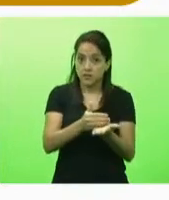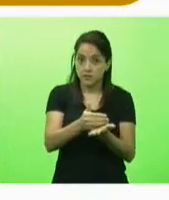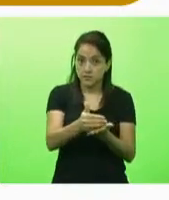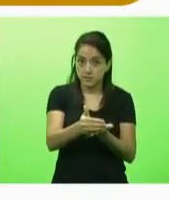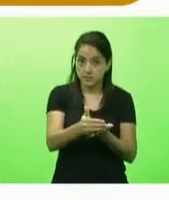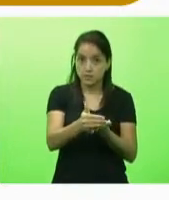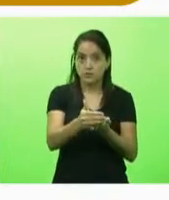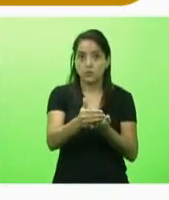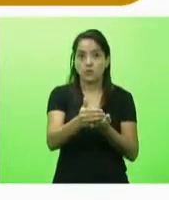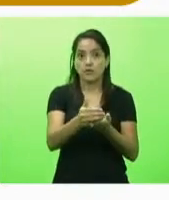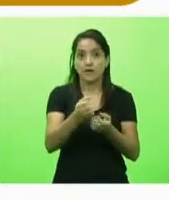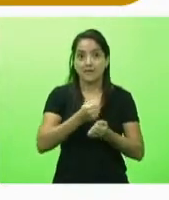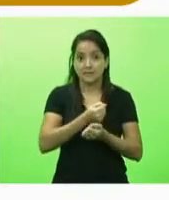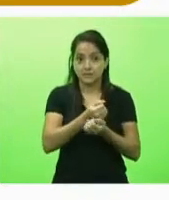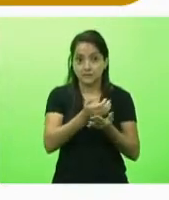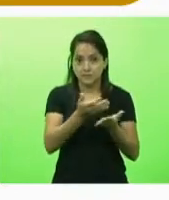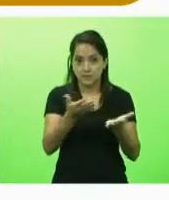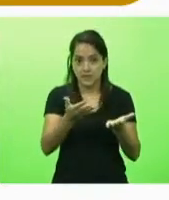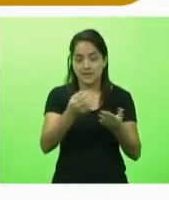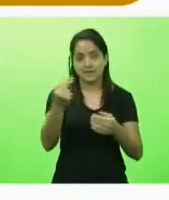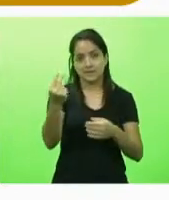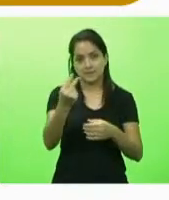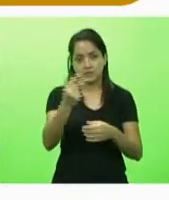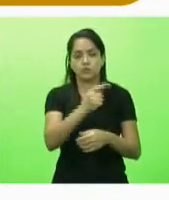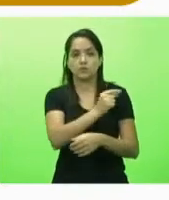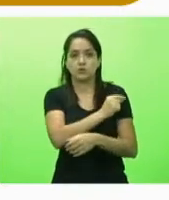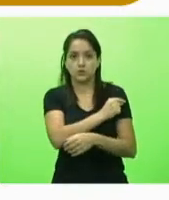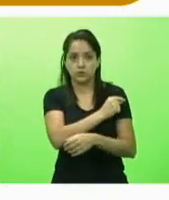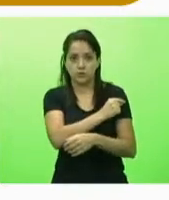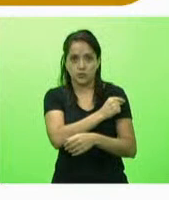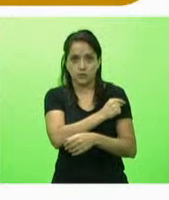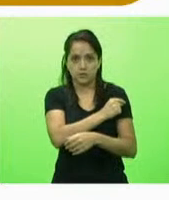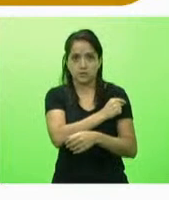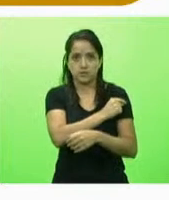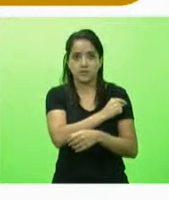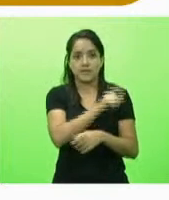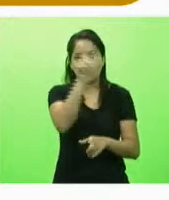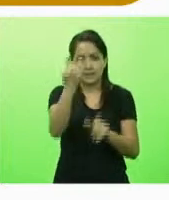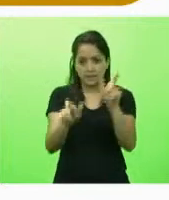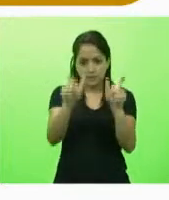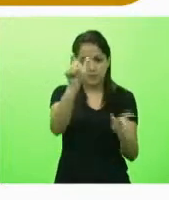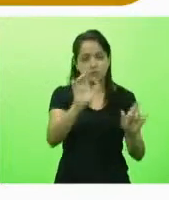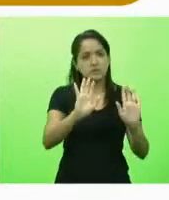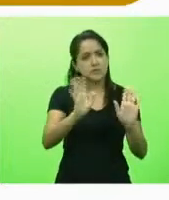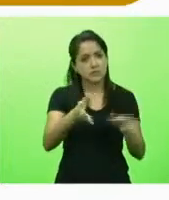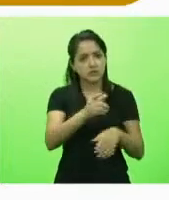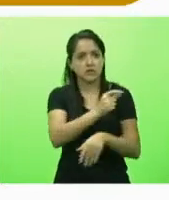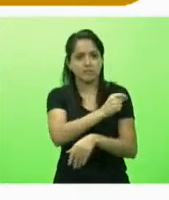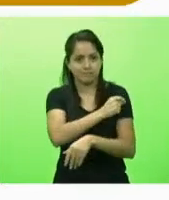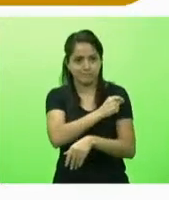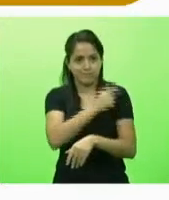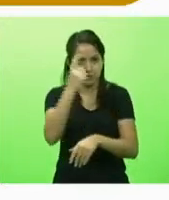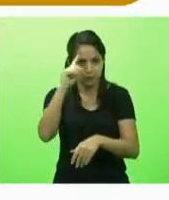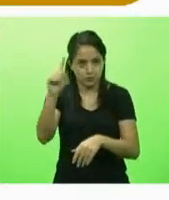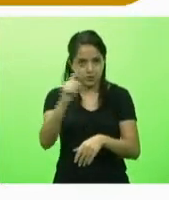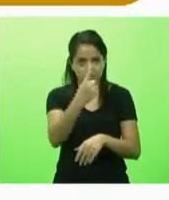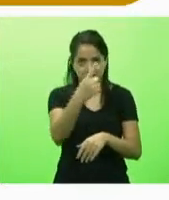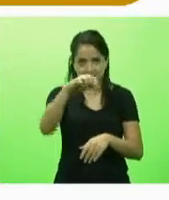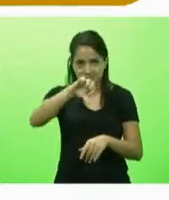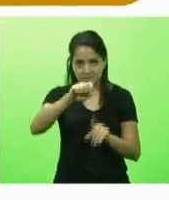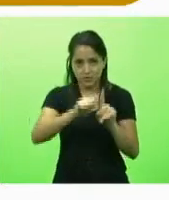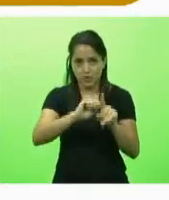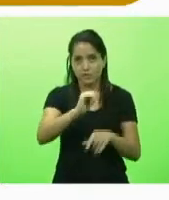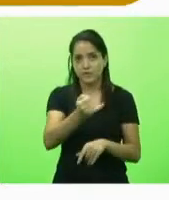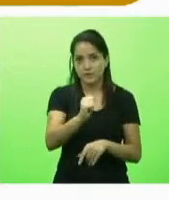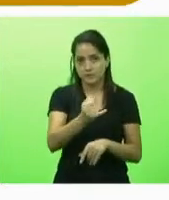distribuição para a segunda dose daqueles daqueles cidadãos que já foram vacinados lá no dia 19 de janeiro em